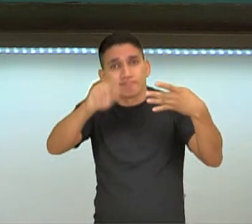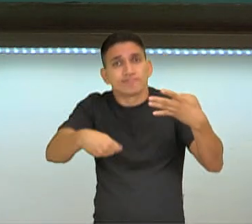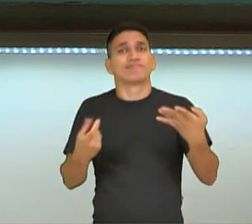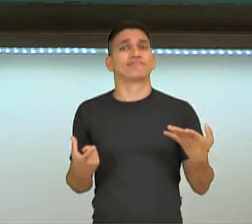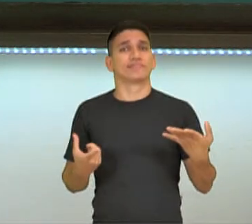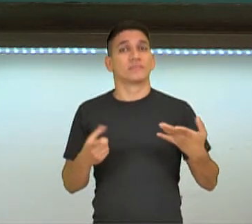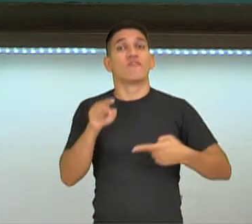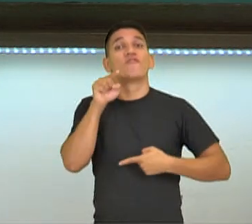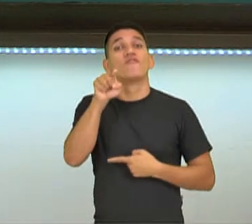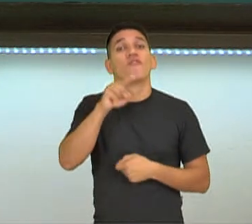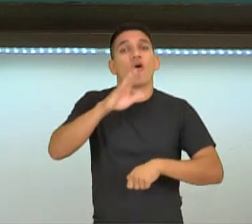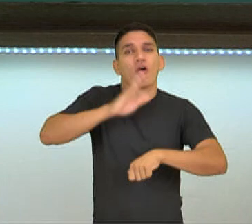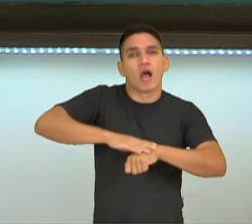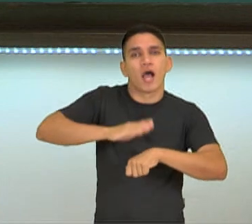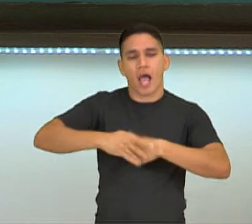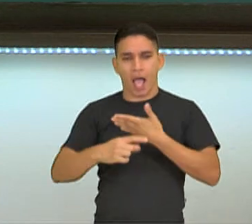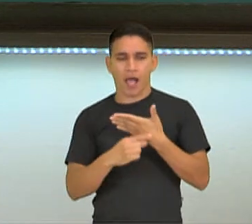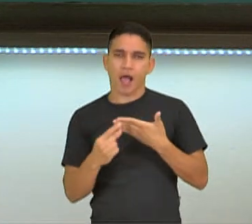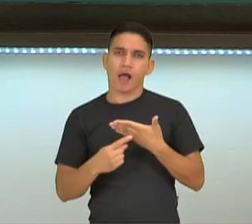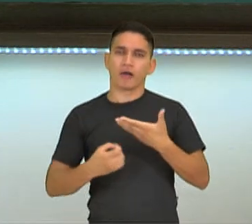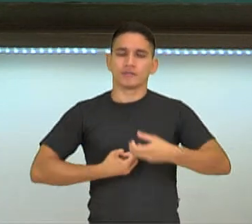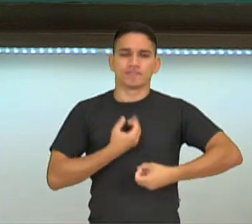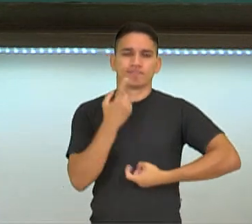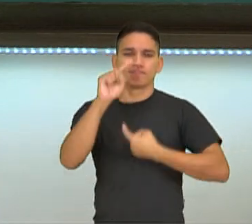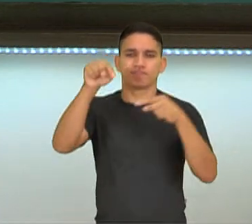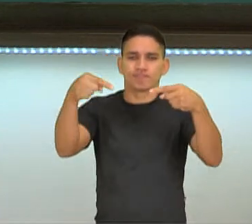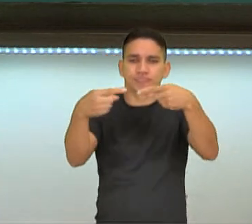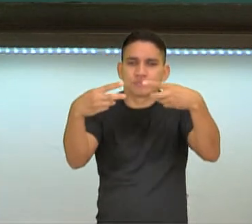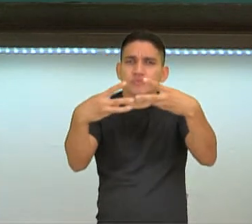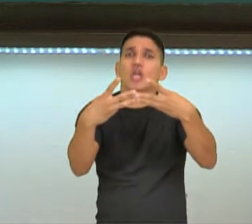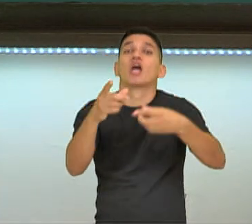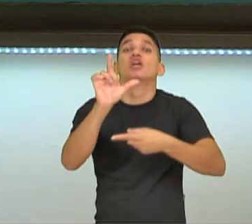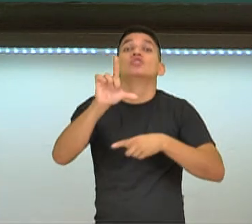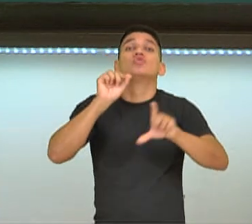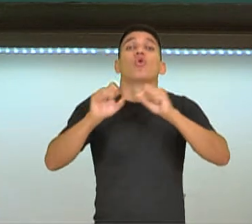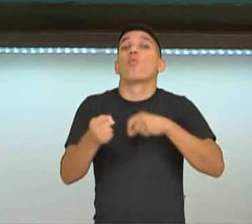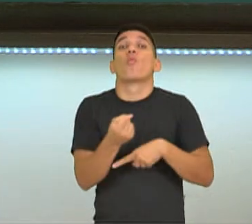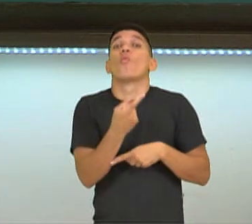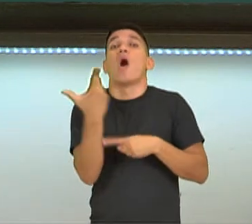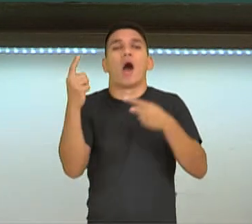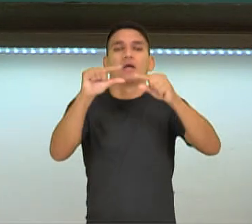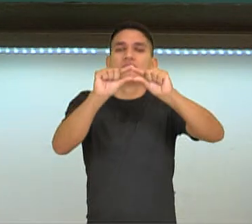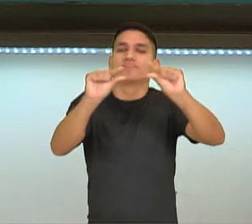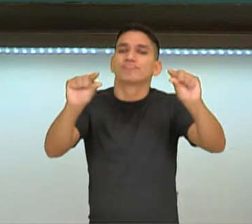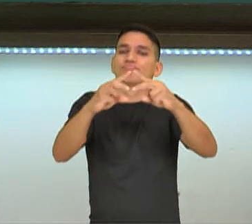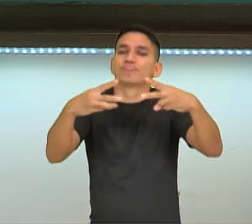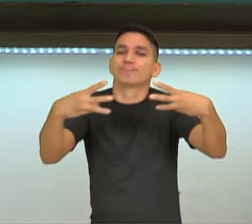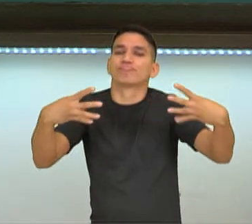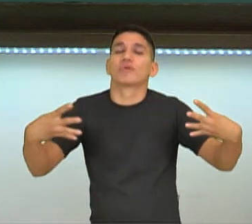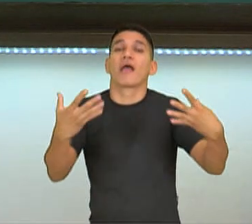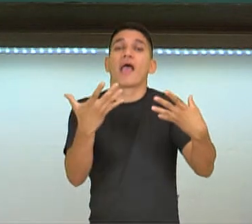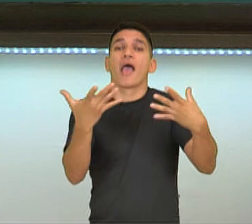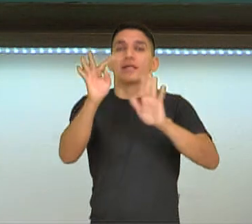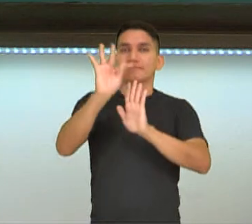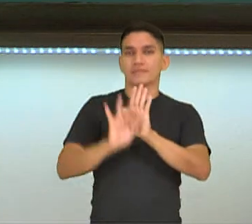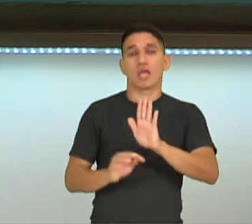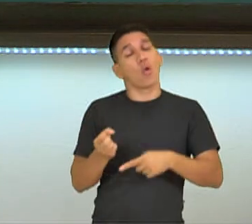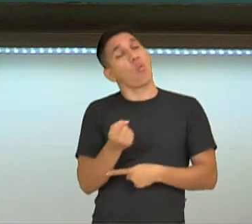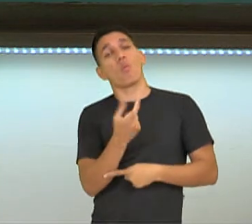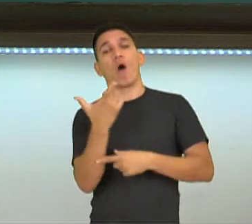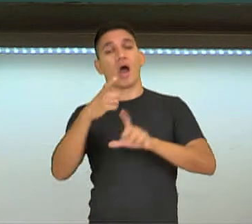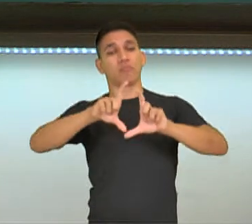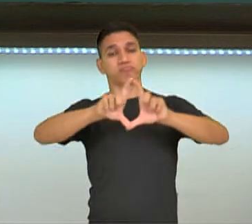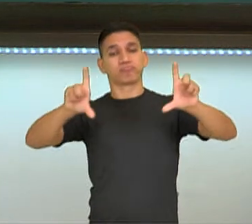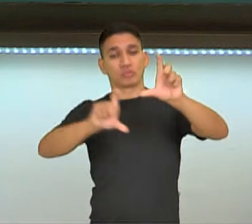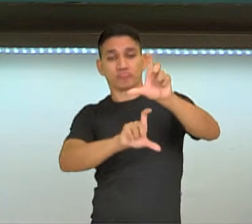Sim. Você que é o autor do poema, você escolhe quantos versos você quer dar ao seu texto e quantas estrofes